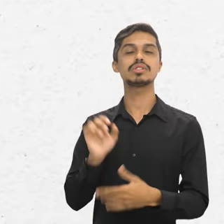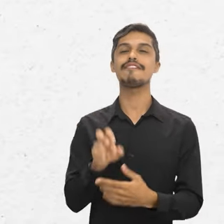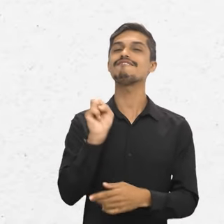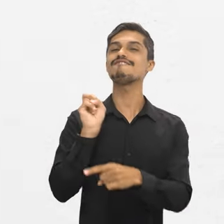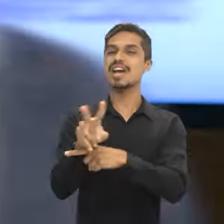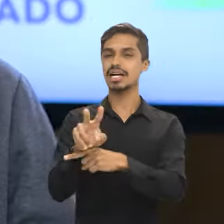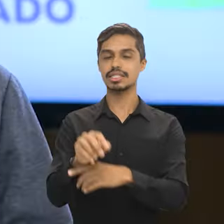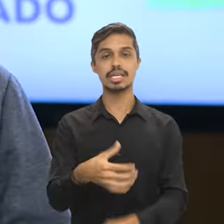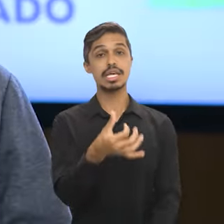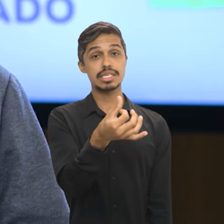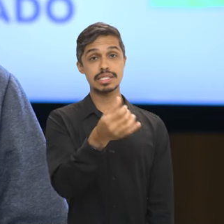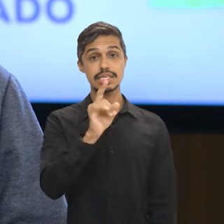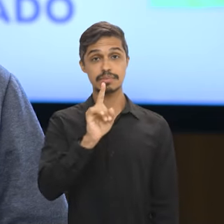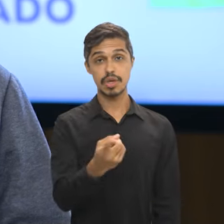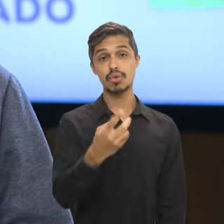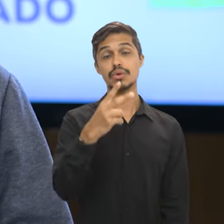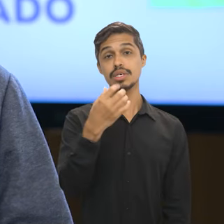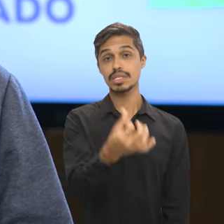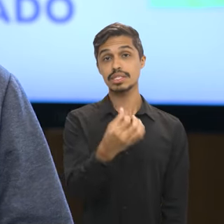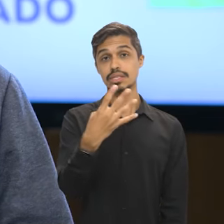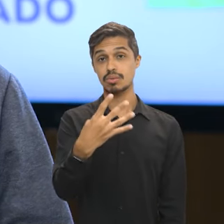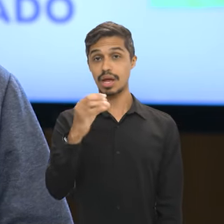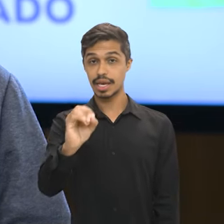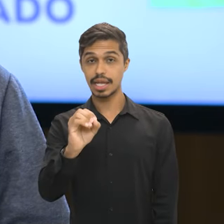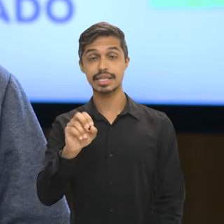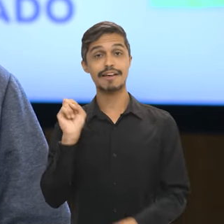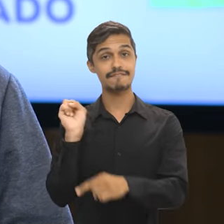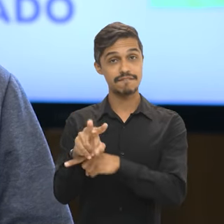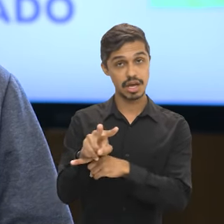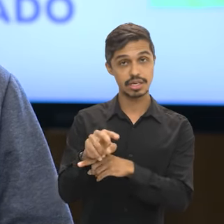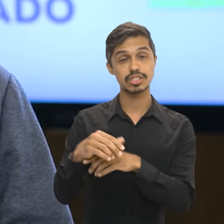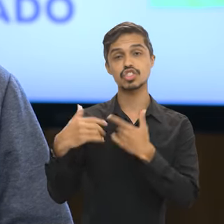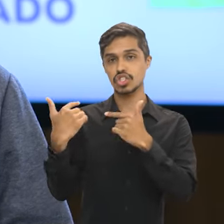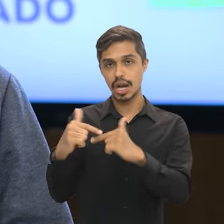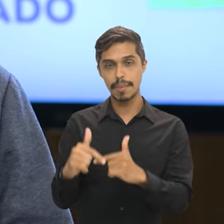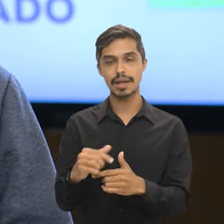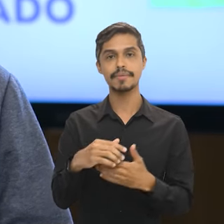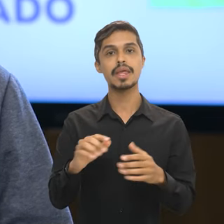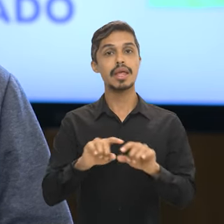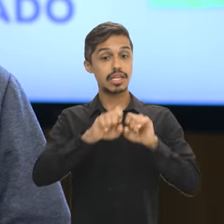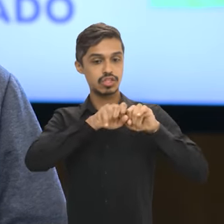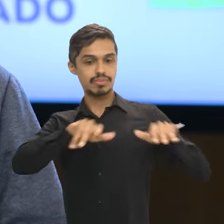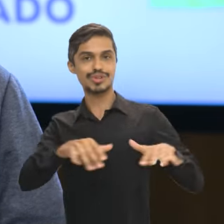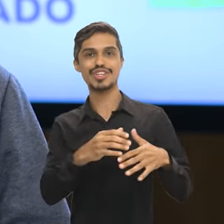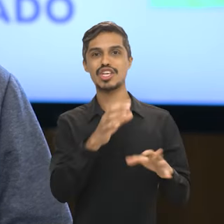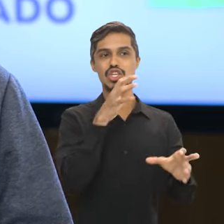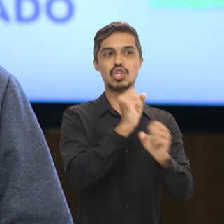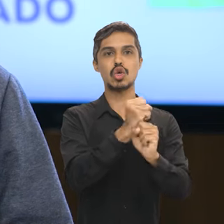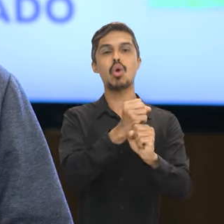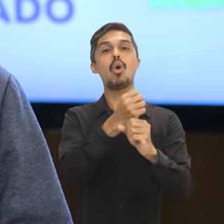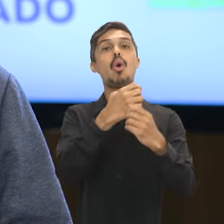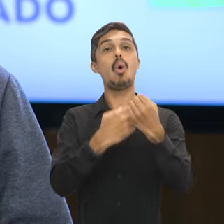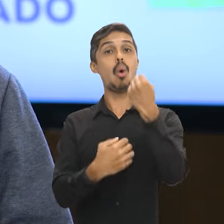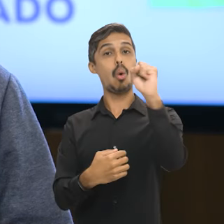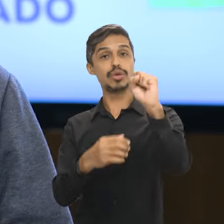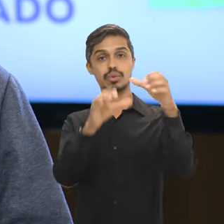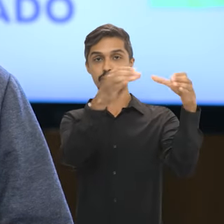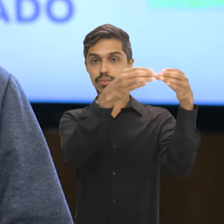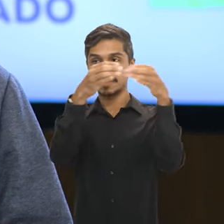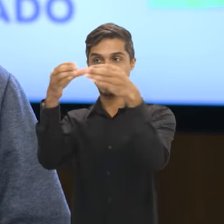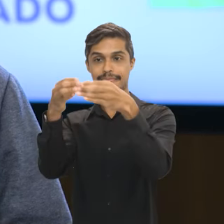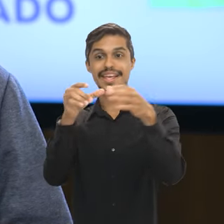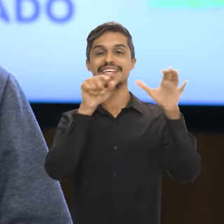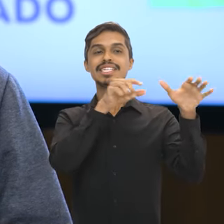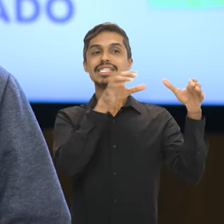no total? Estão em disputa 6.640 cargos. Lembrando que eles estão divididos em oito blocos temáticos.